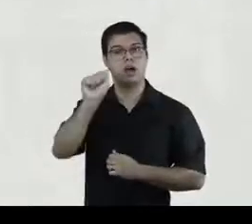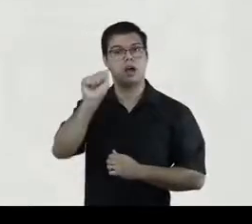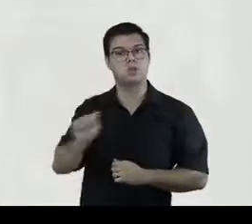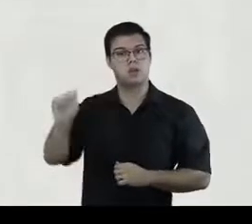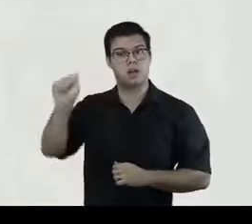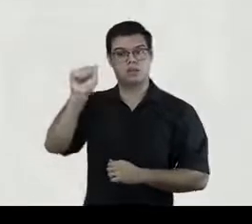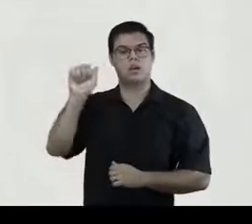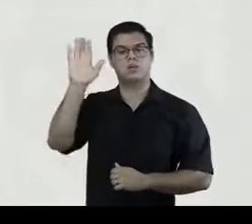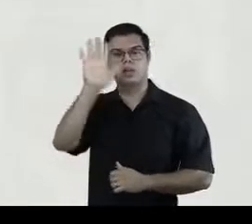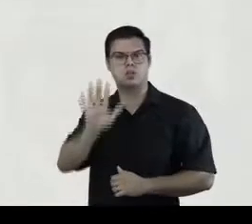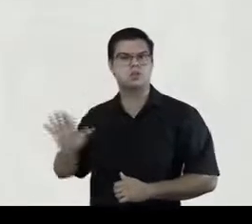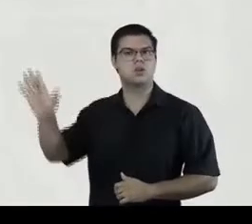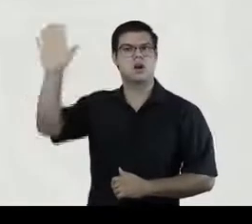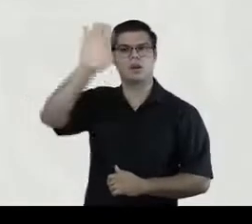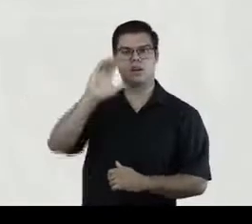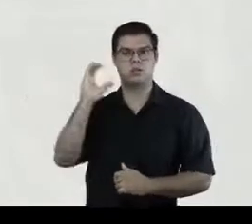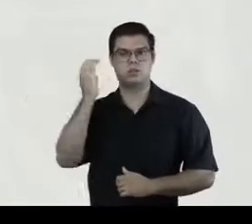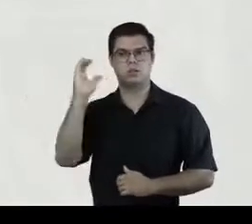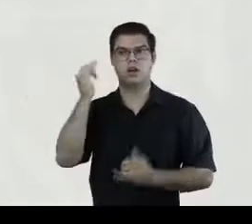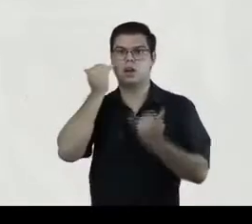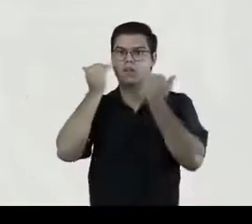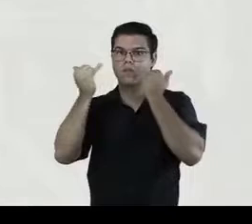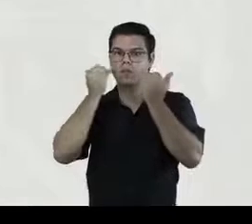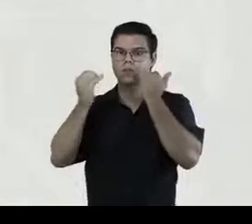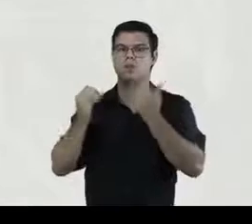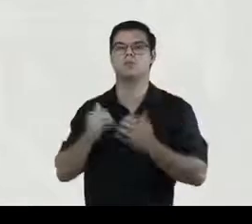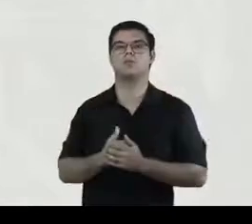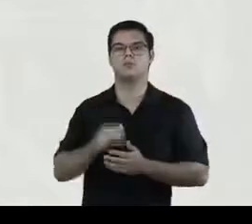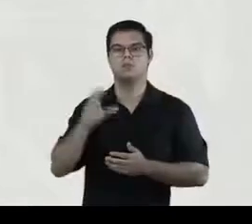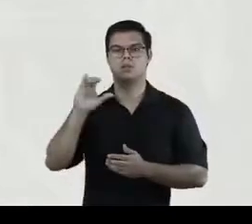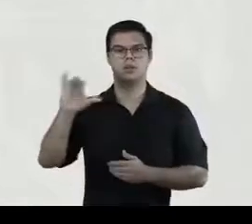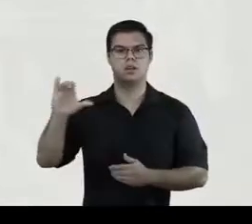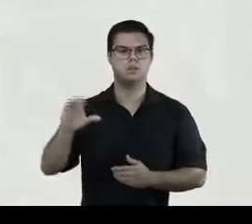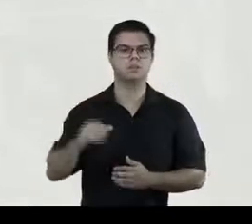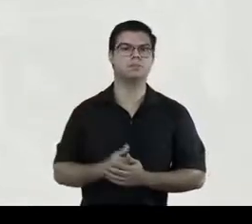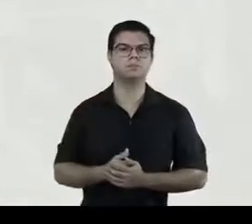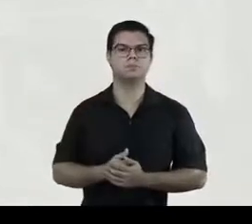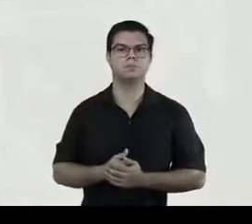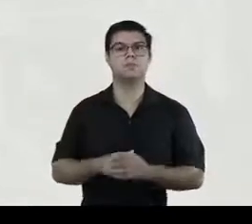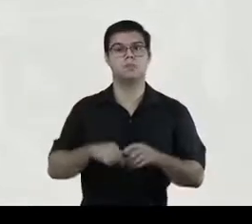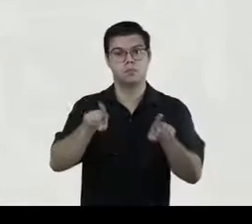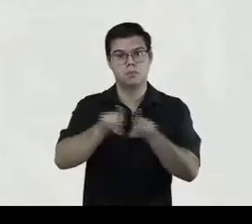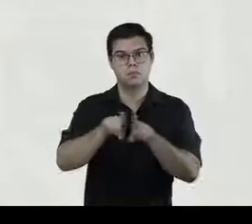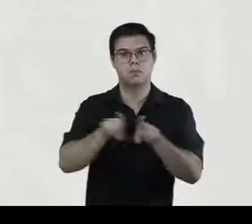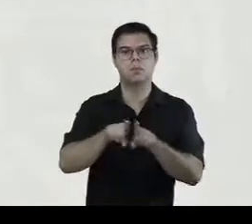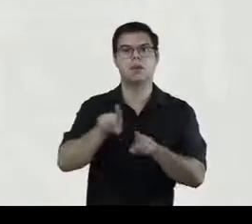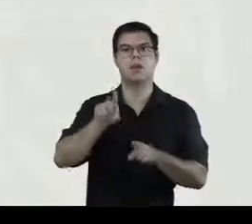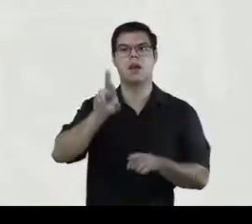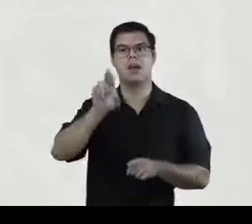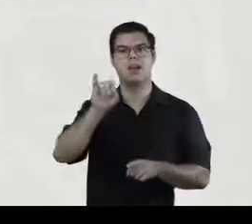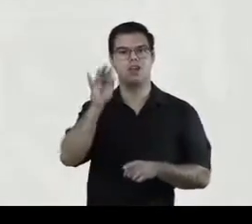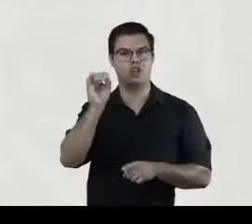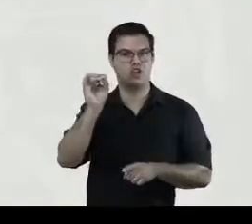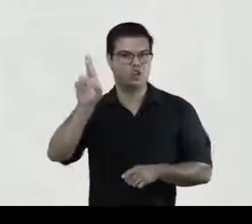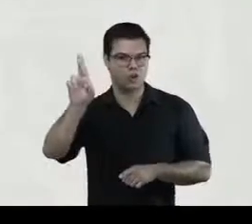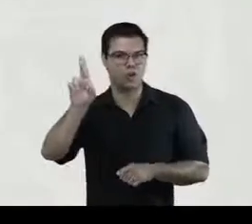Pesquisadores em Ciência da Informação, a ANSIB, e vice-reitora da Universidade Federal da Paraíba.